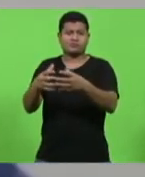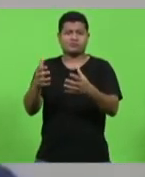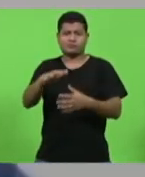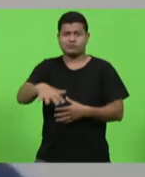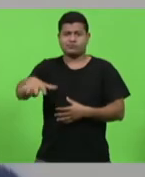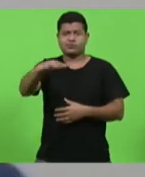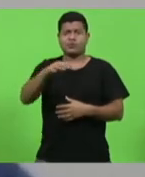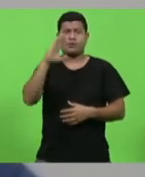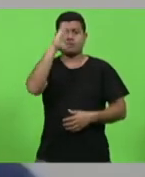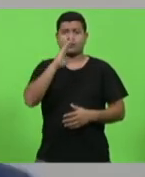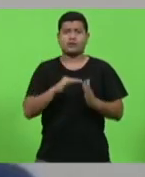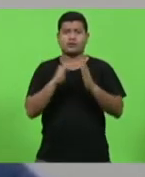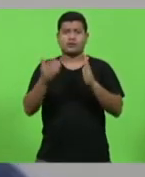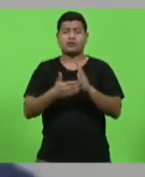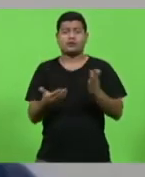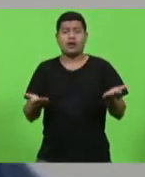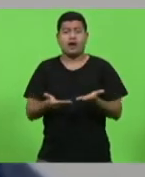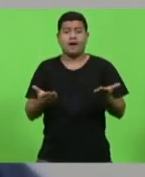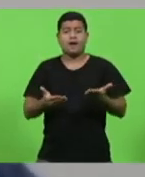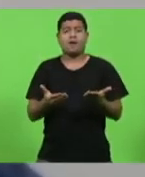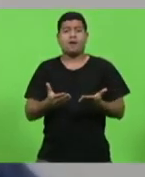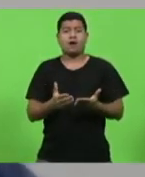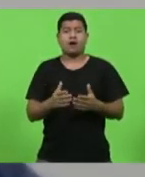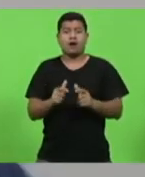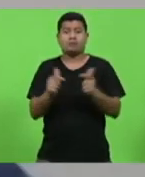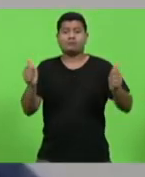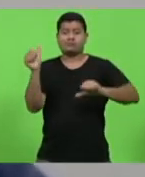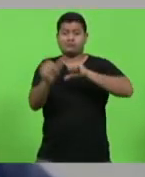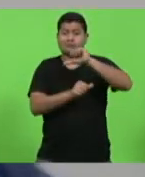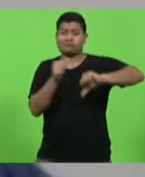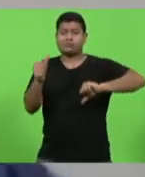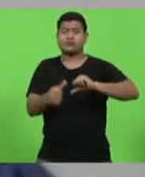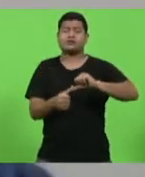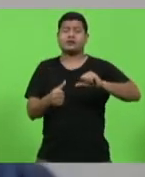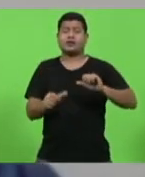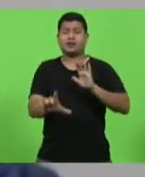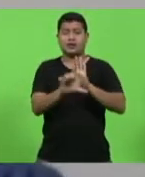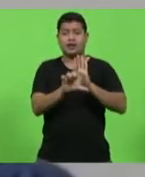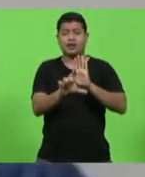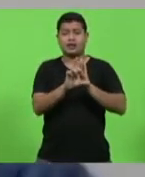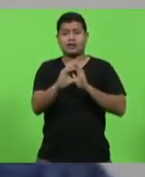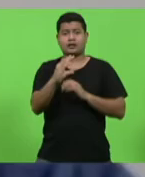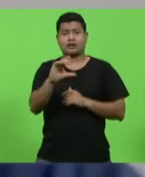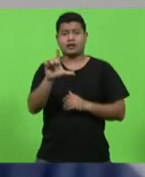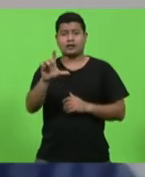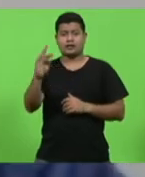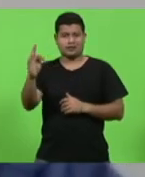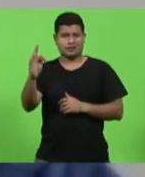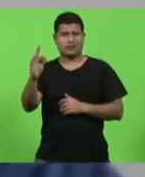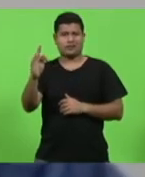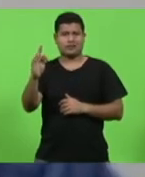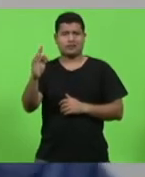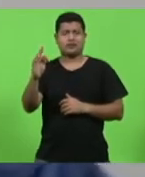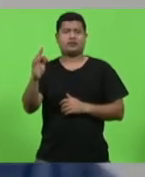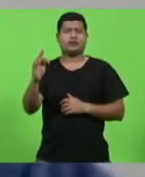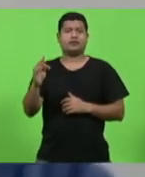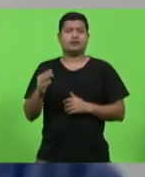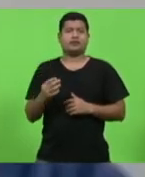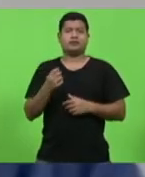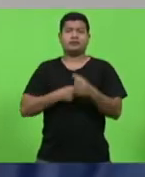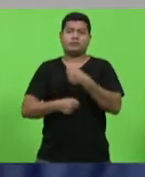mudança nas leis trabalhistas desde a criação da CLT em